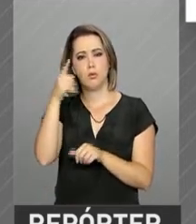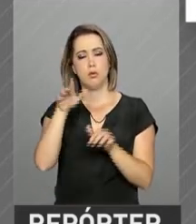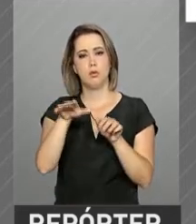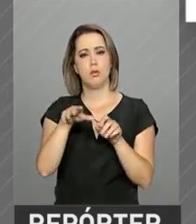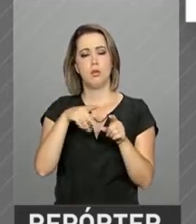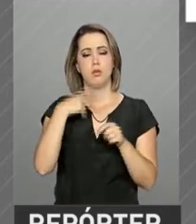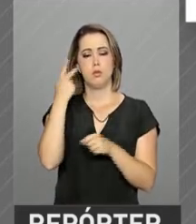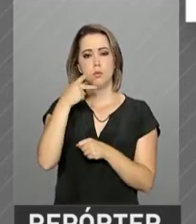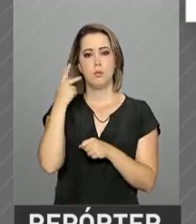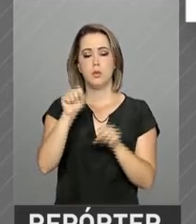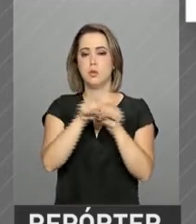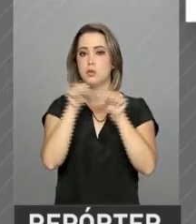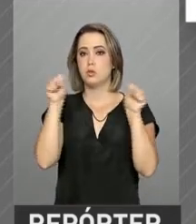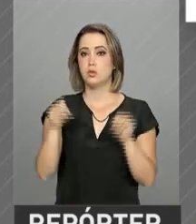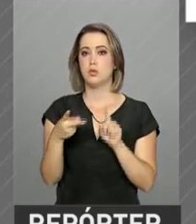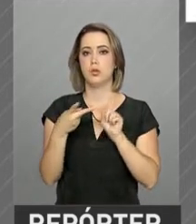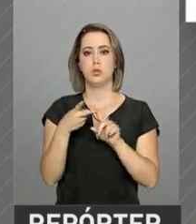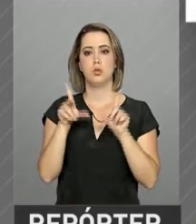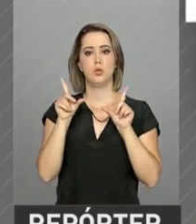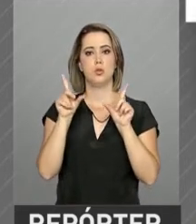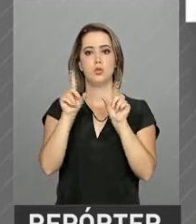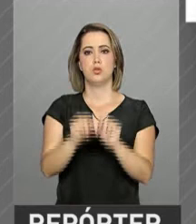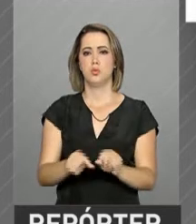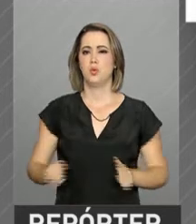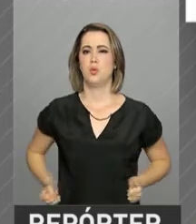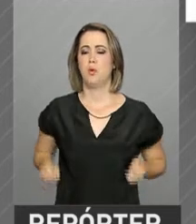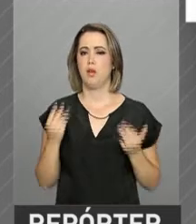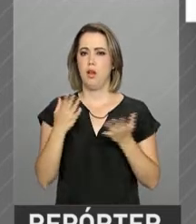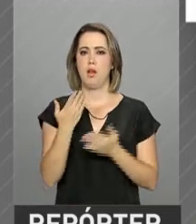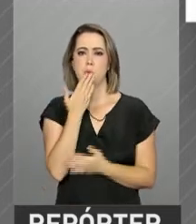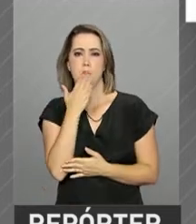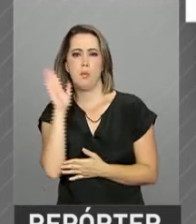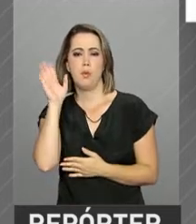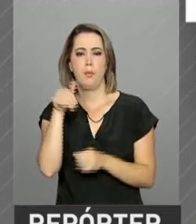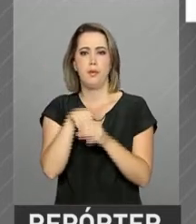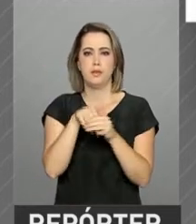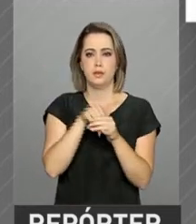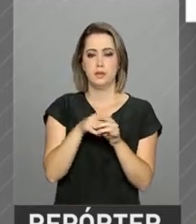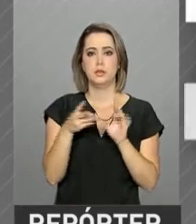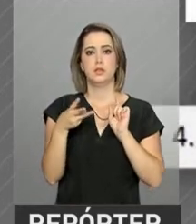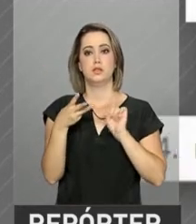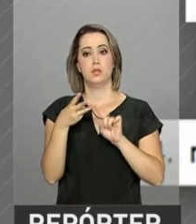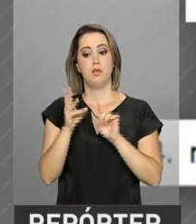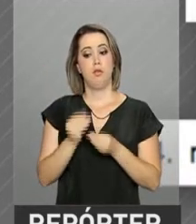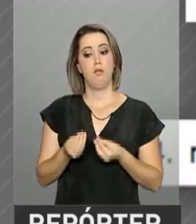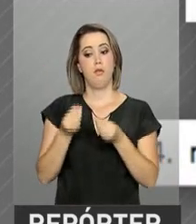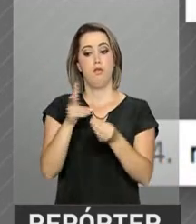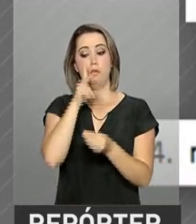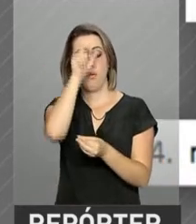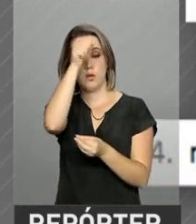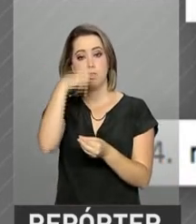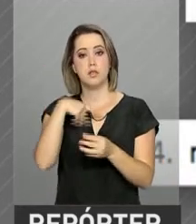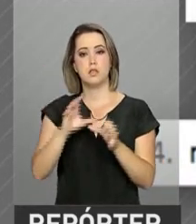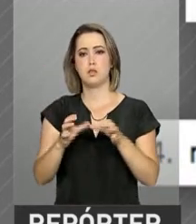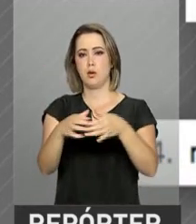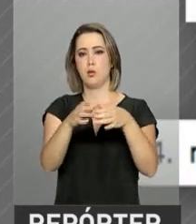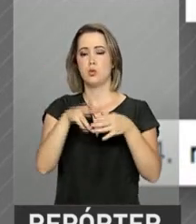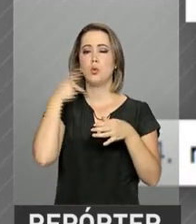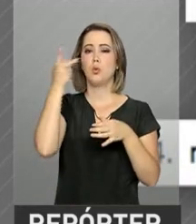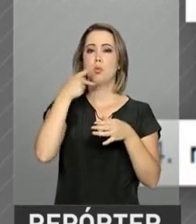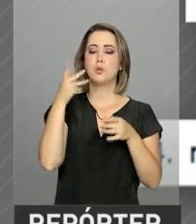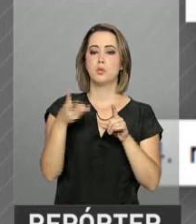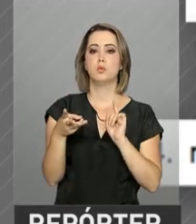custos das campanhas políticas, fortalecimento institucional das legendas e maior transparência e